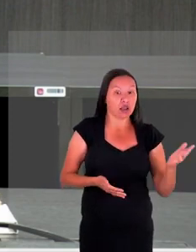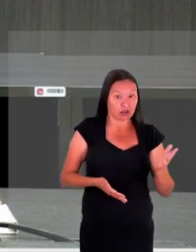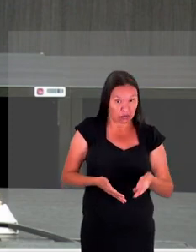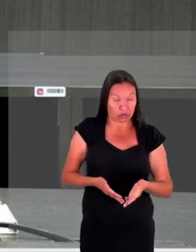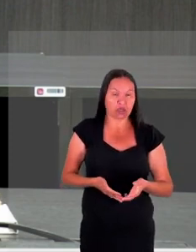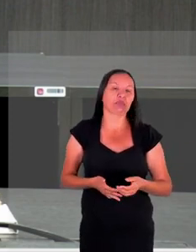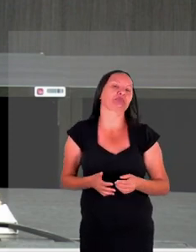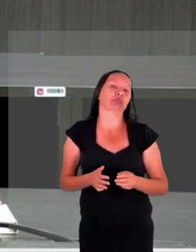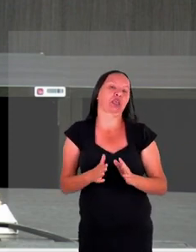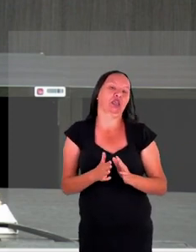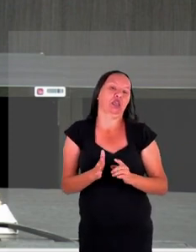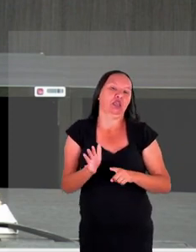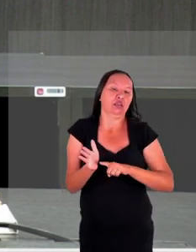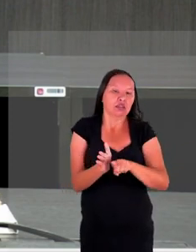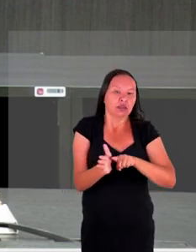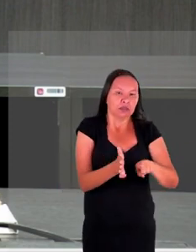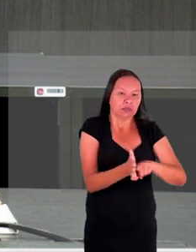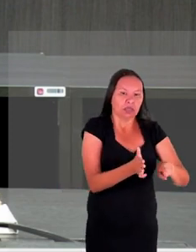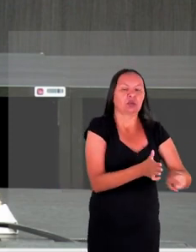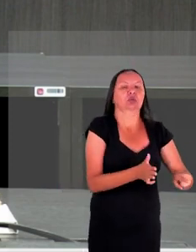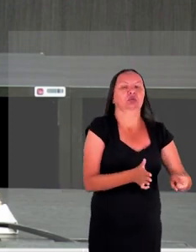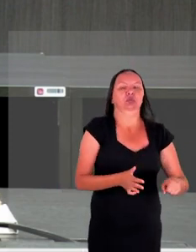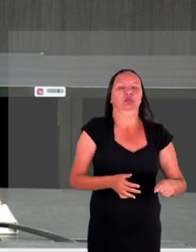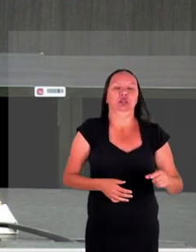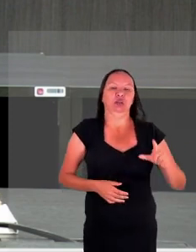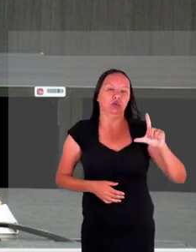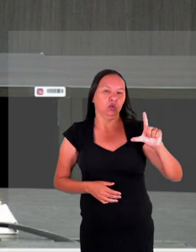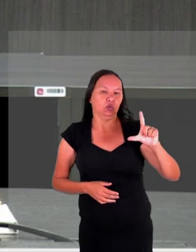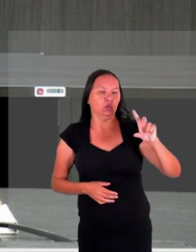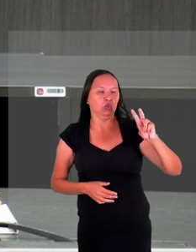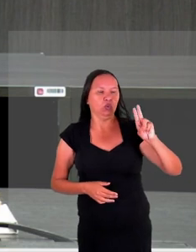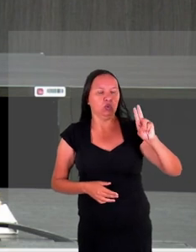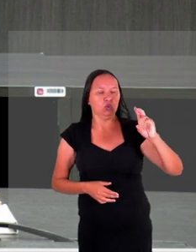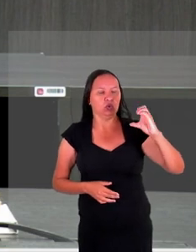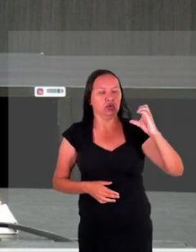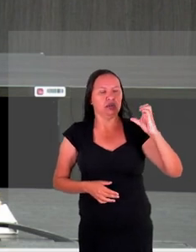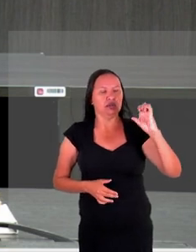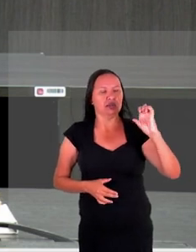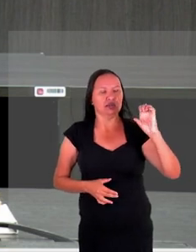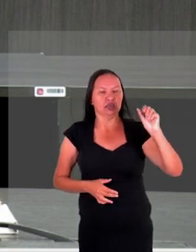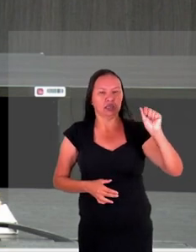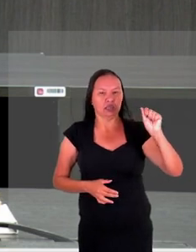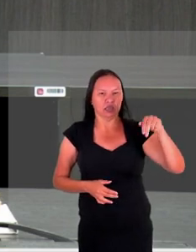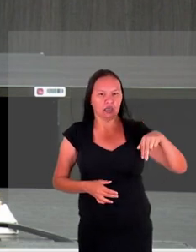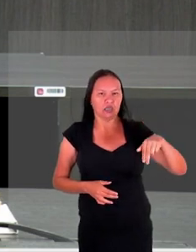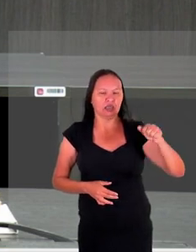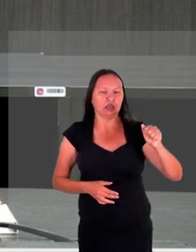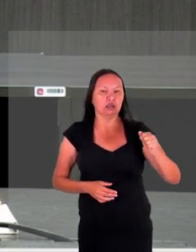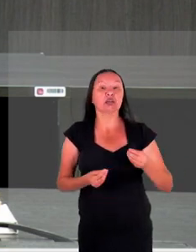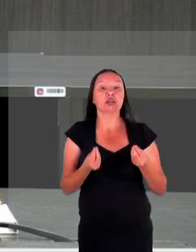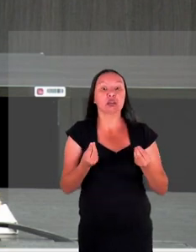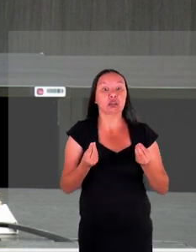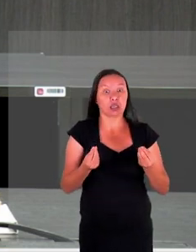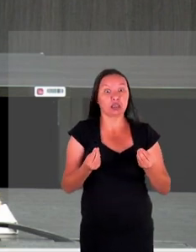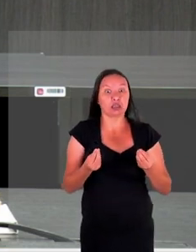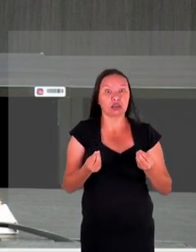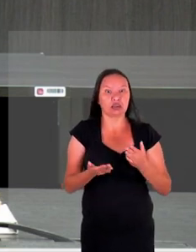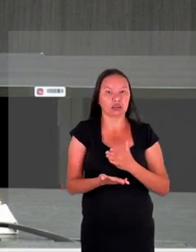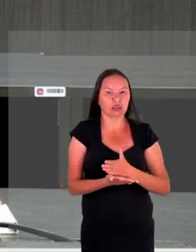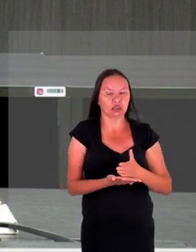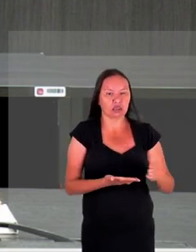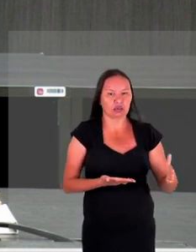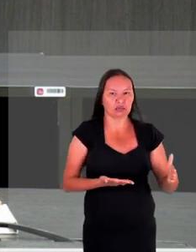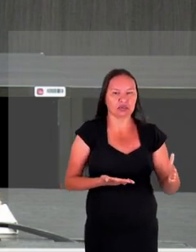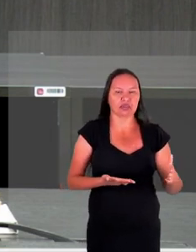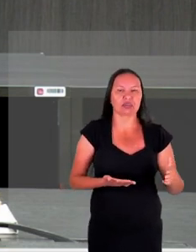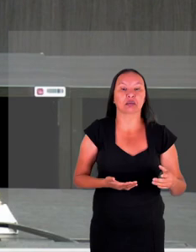complementações a Luciana também está à disposição alguém quer começar se